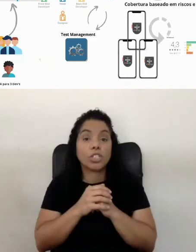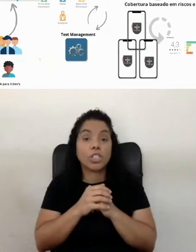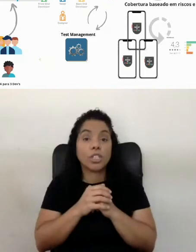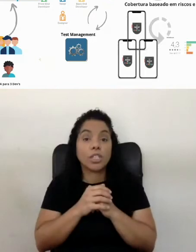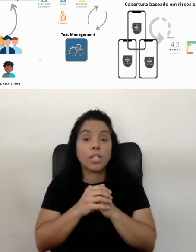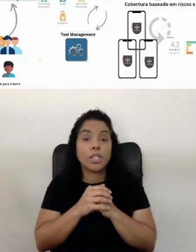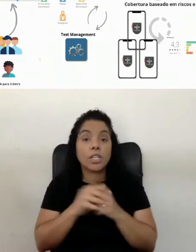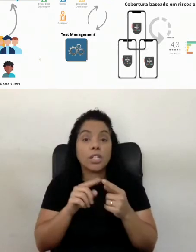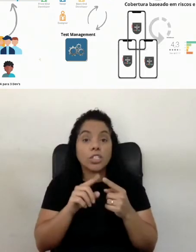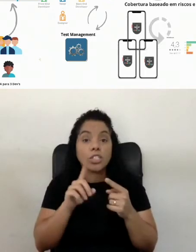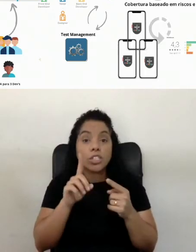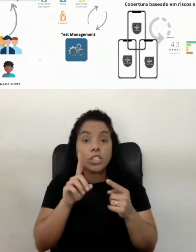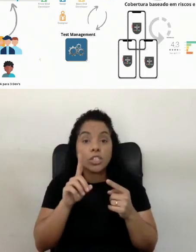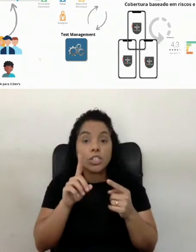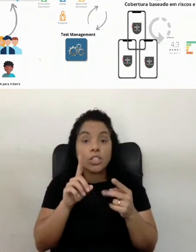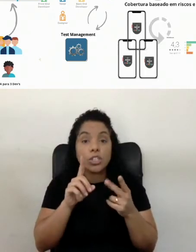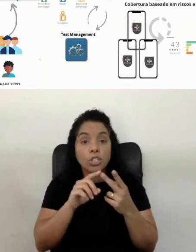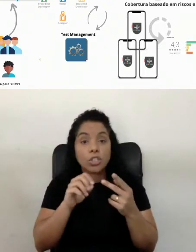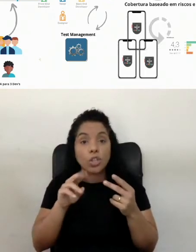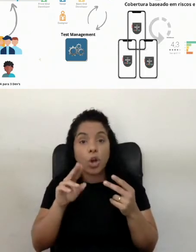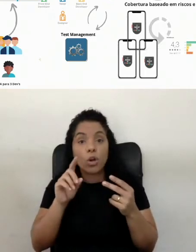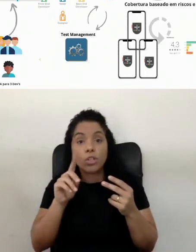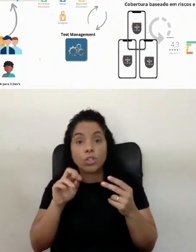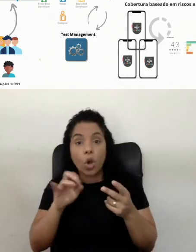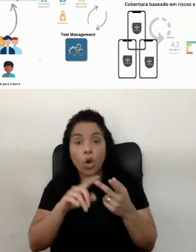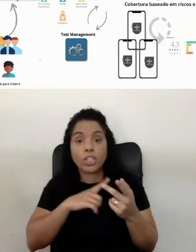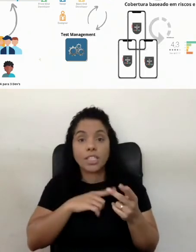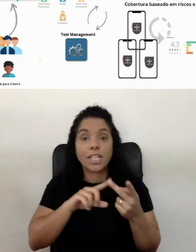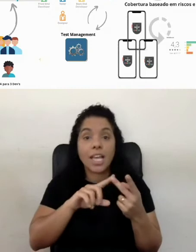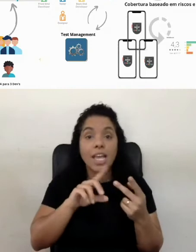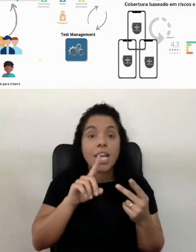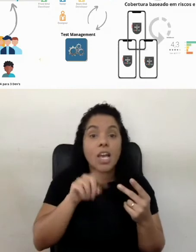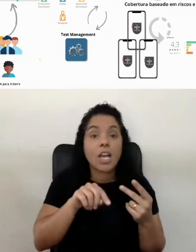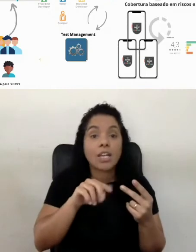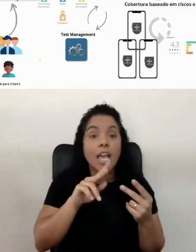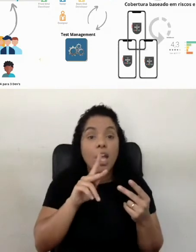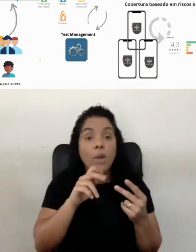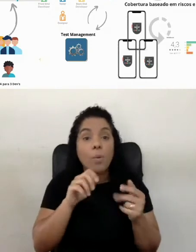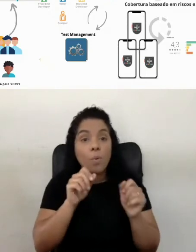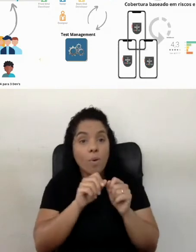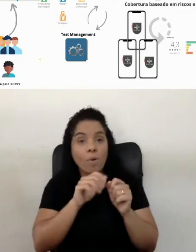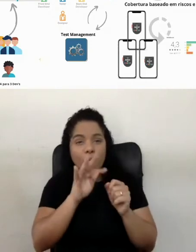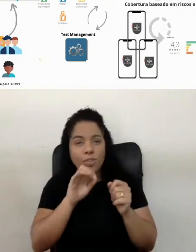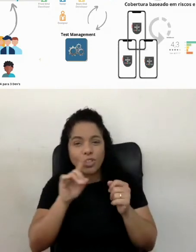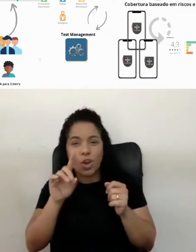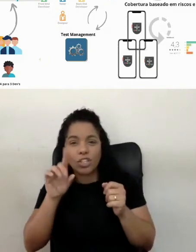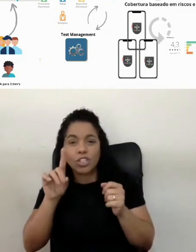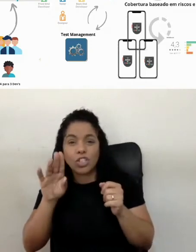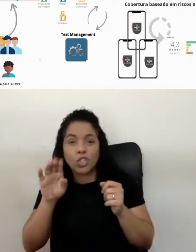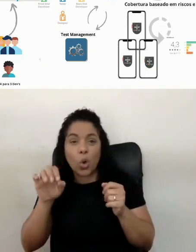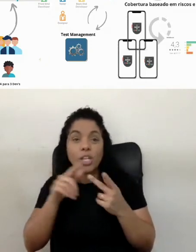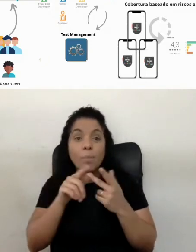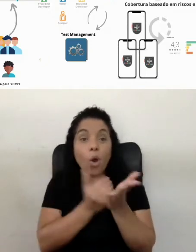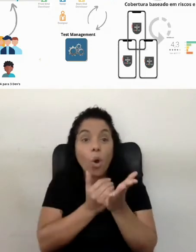e o Dodge, Definition of Red e Donnie. Porque isso é muito importante, né, já começar, desde o